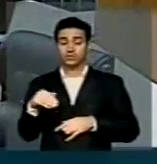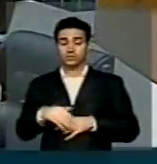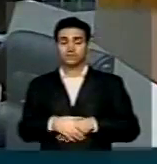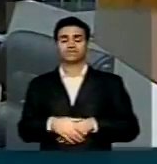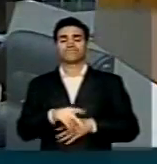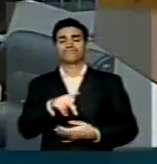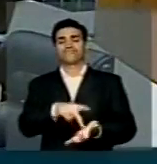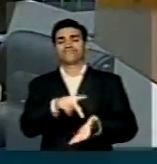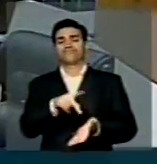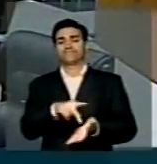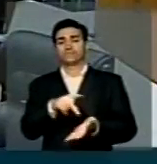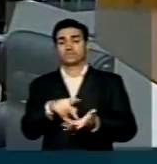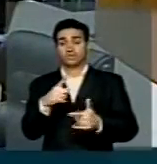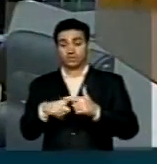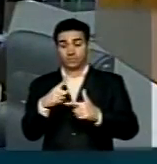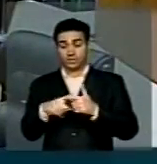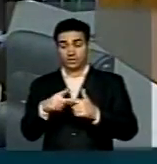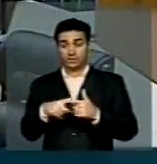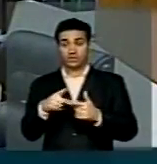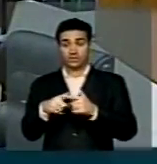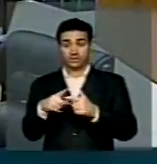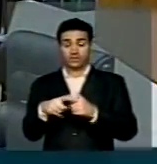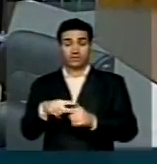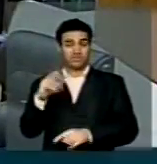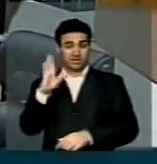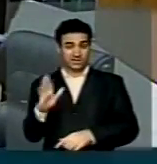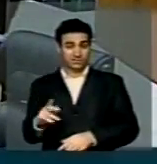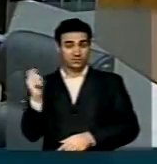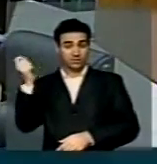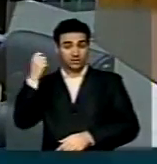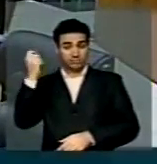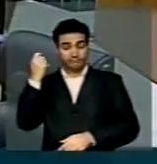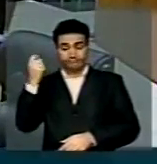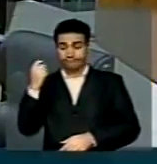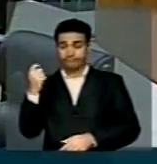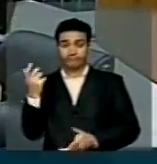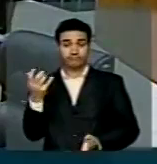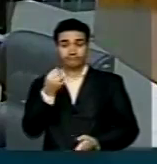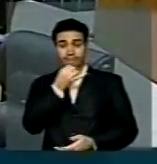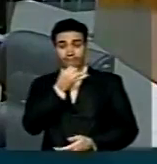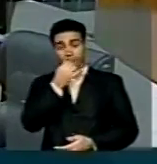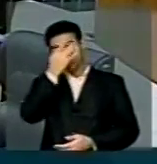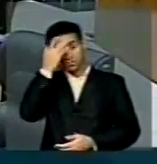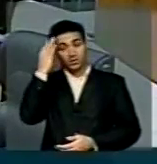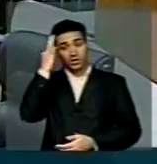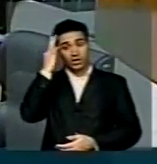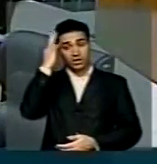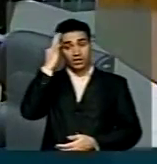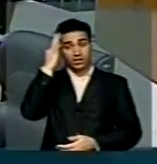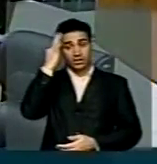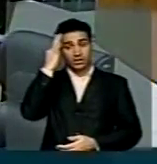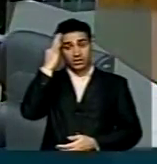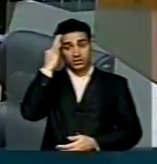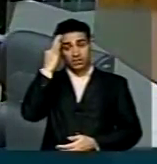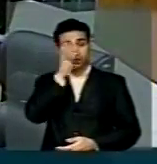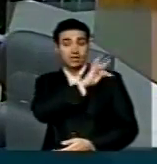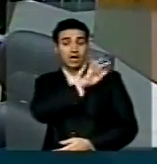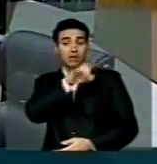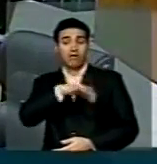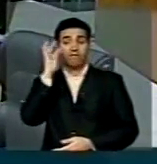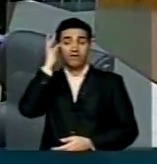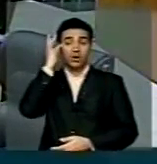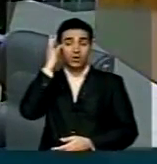A verdade, senhor presidente, é que a nossa seleção, infelizmente, os nossos técnicos são muito filósofos, sabem tudo,